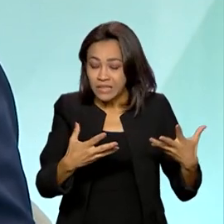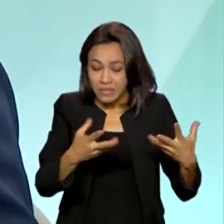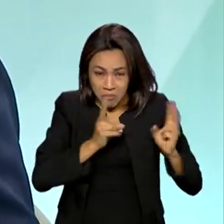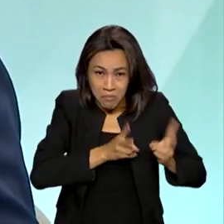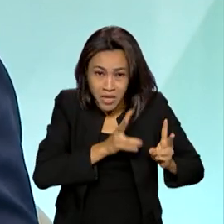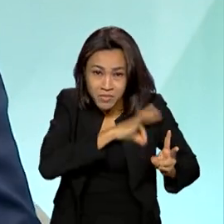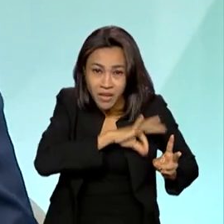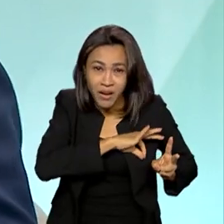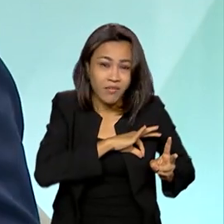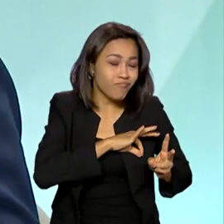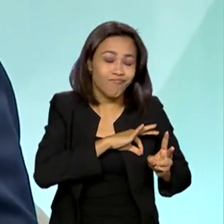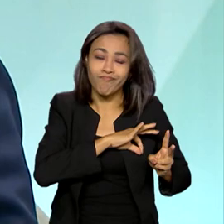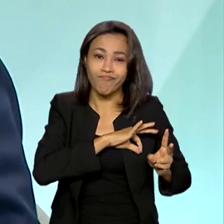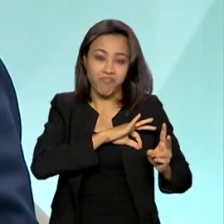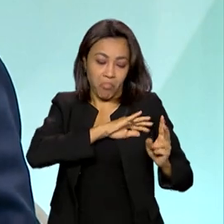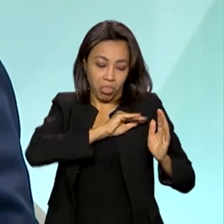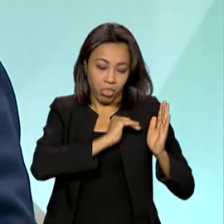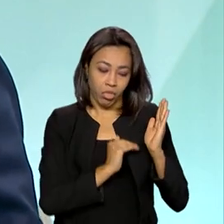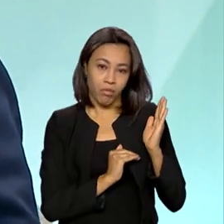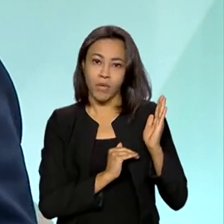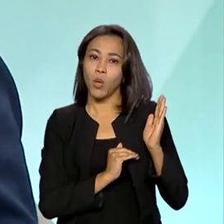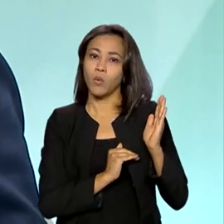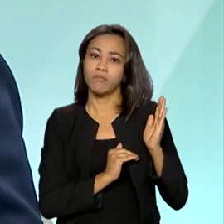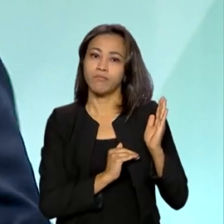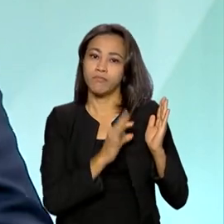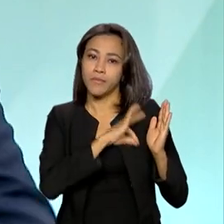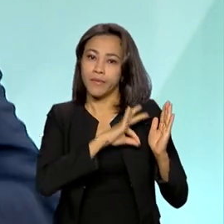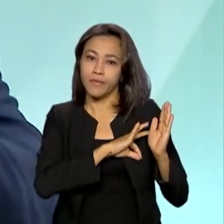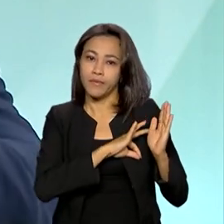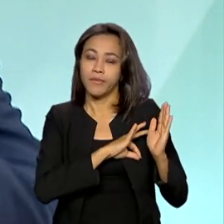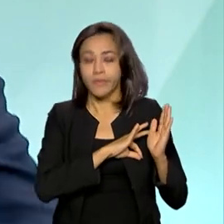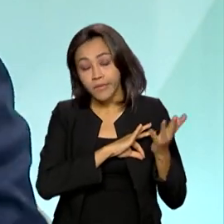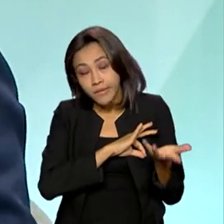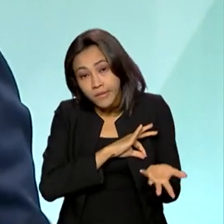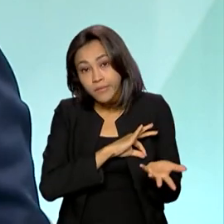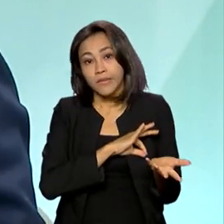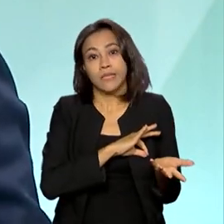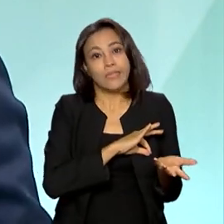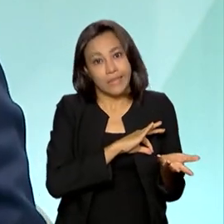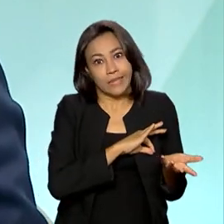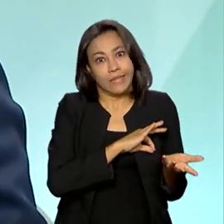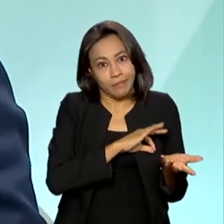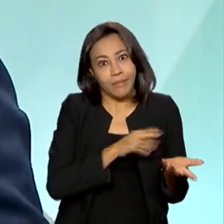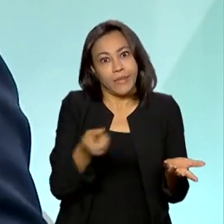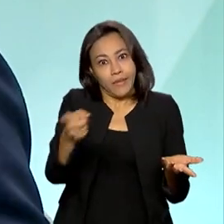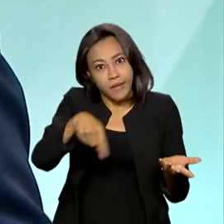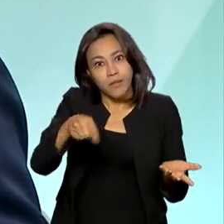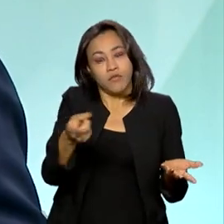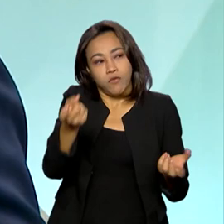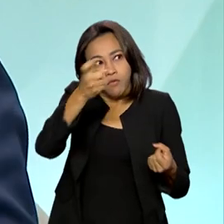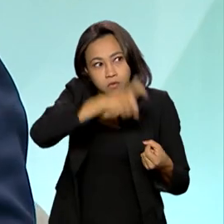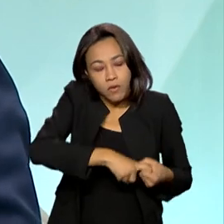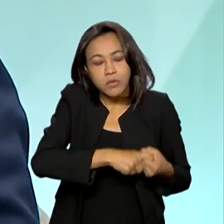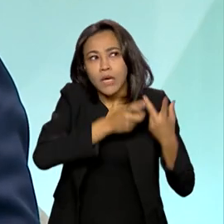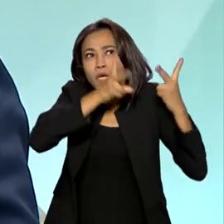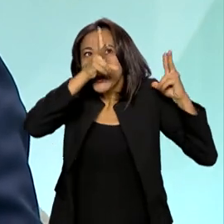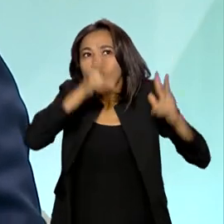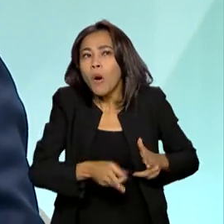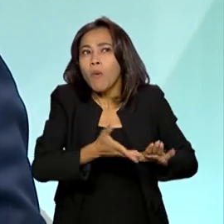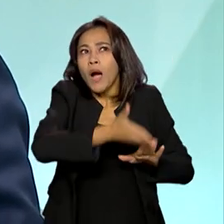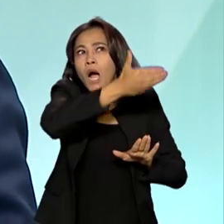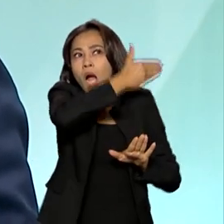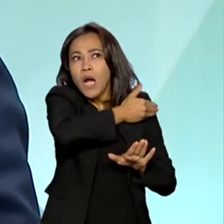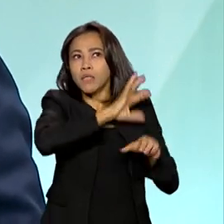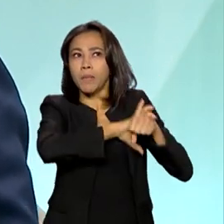salário. Elas acabam retornando com um salário um pouco menor. Até eles voltarem a receber o que recebiam antes da pandemia,